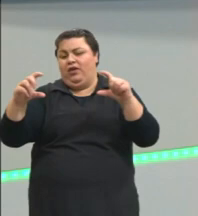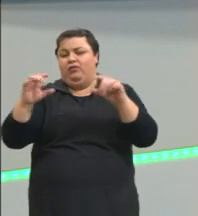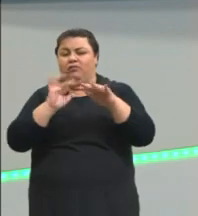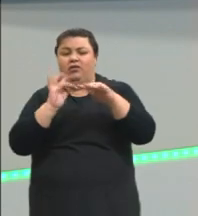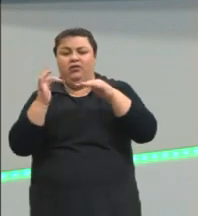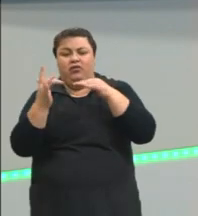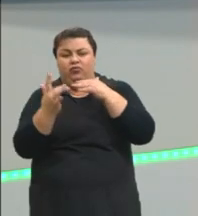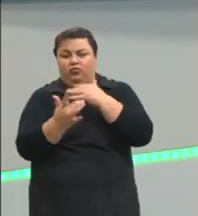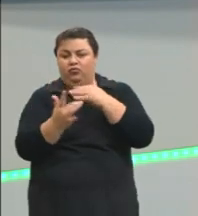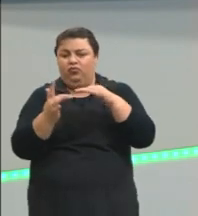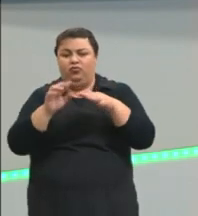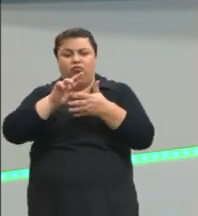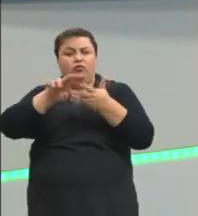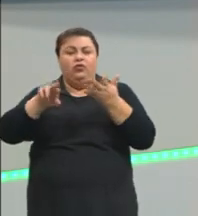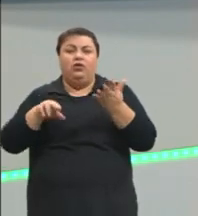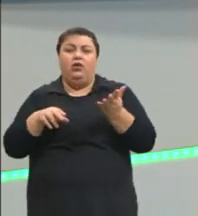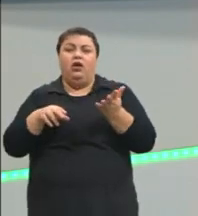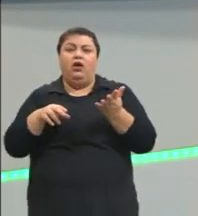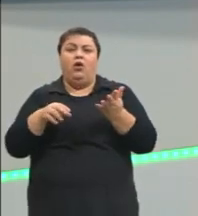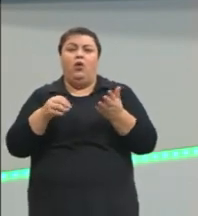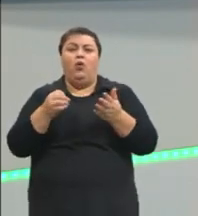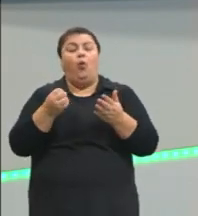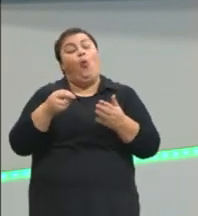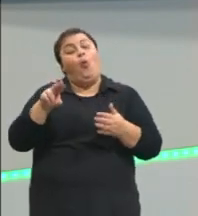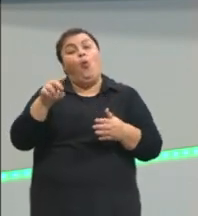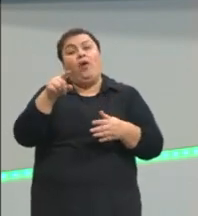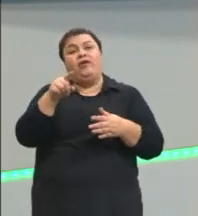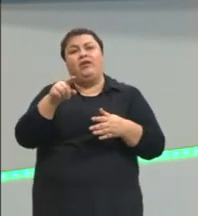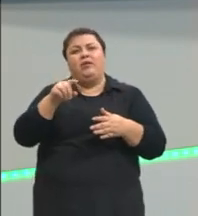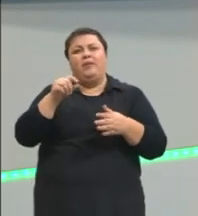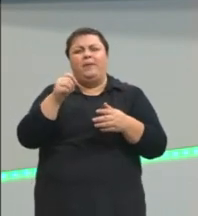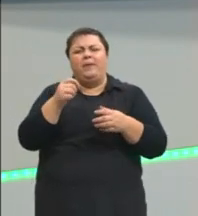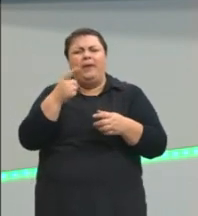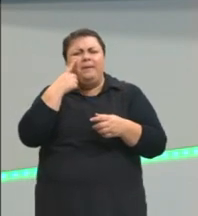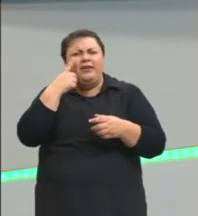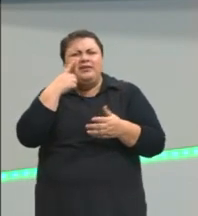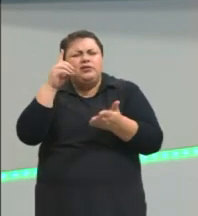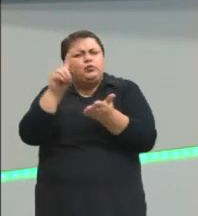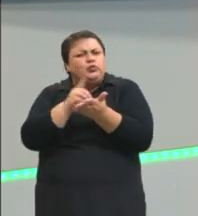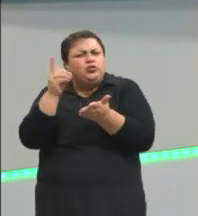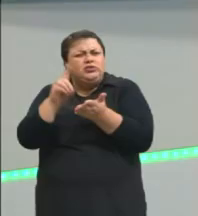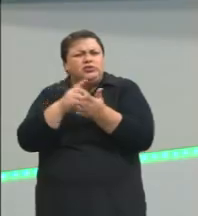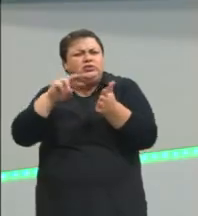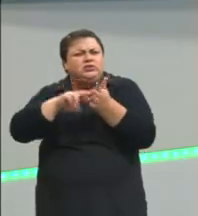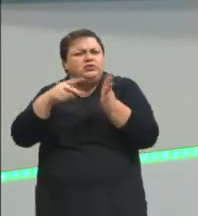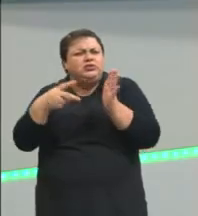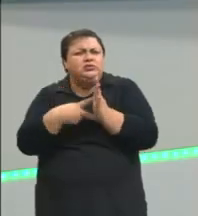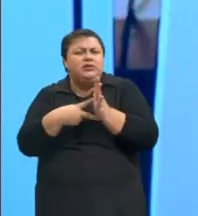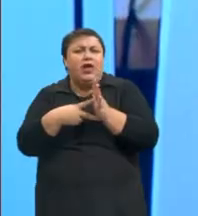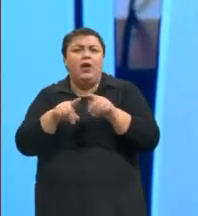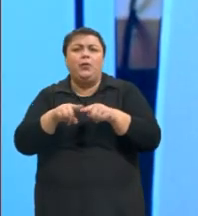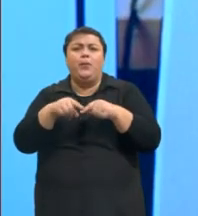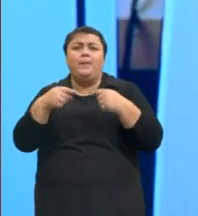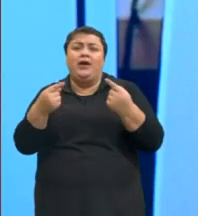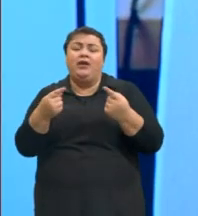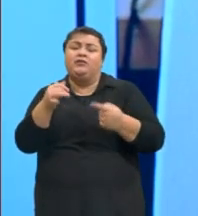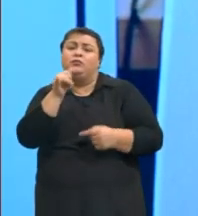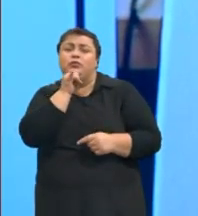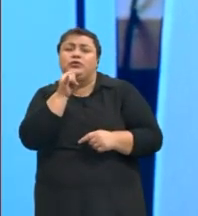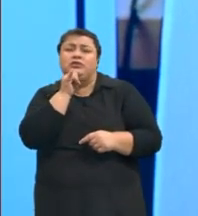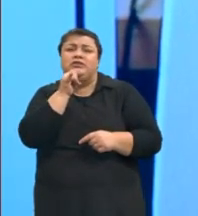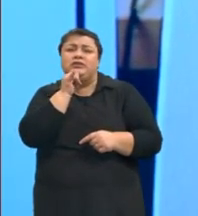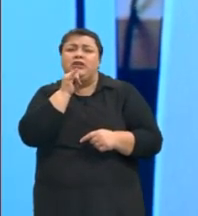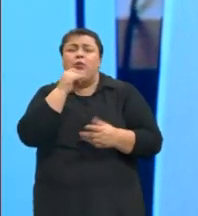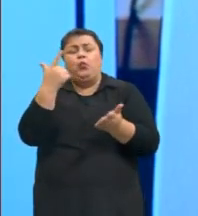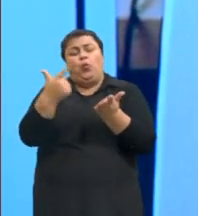é uma definição que não é uma... Parece uma definição de dicionário, mas não é uma definição de dicionário. Mas, por exemplo, um